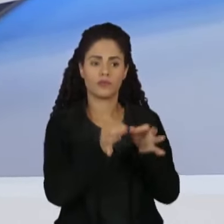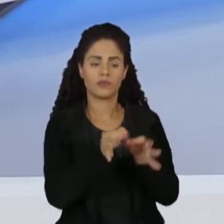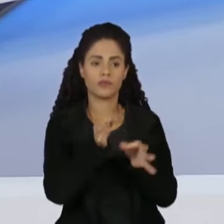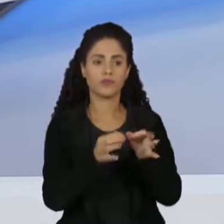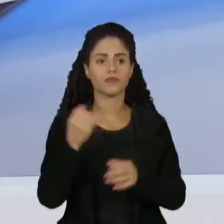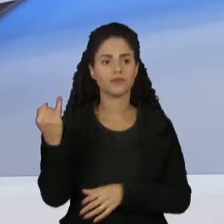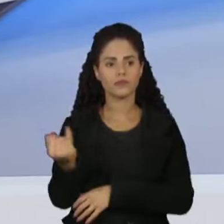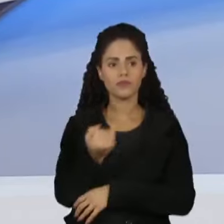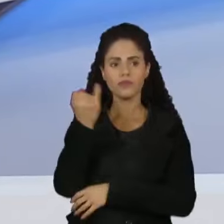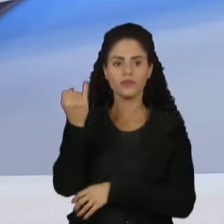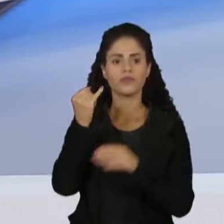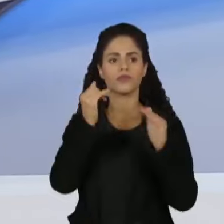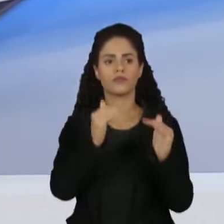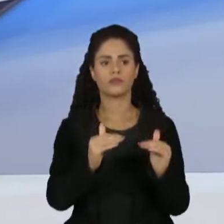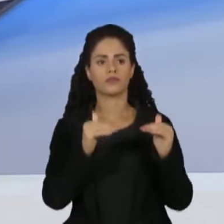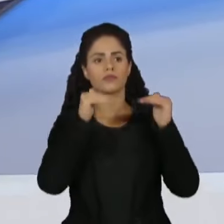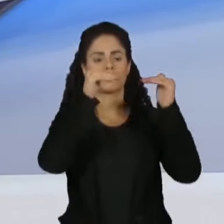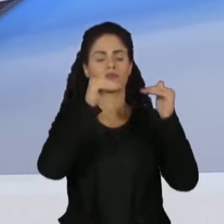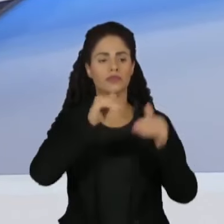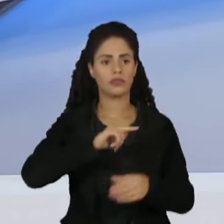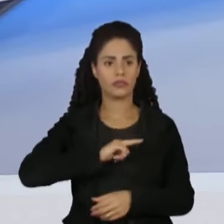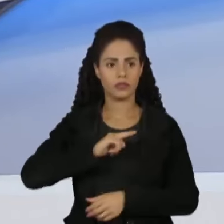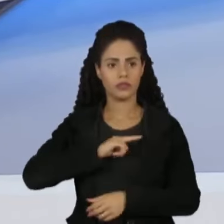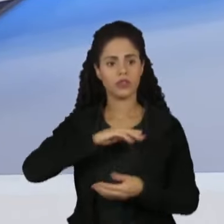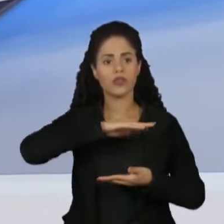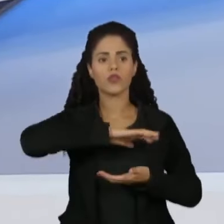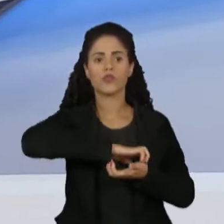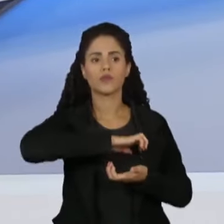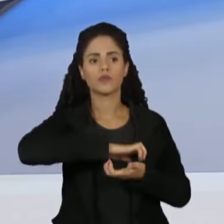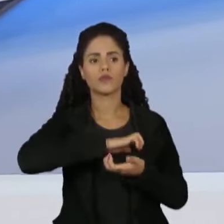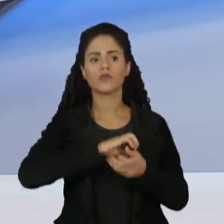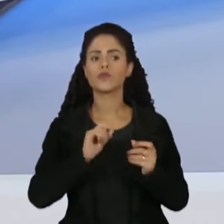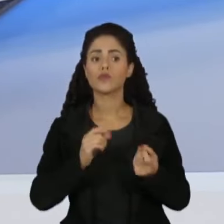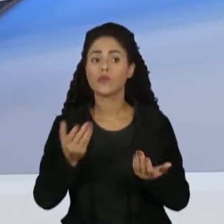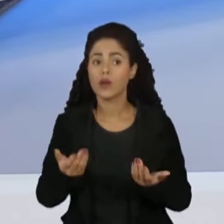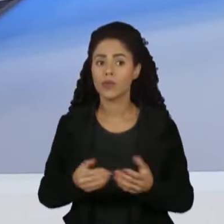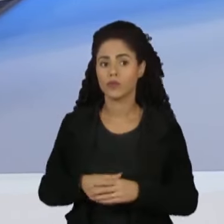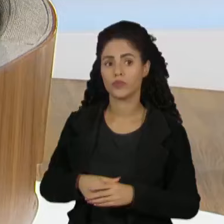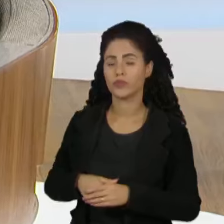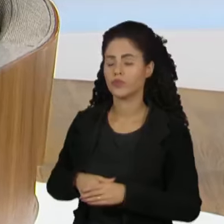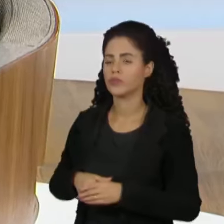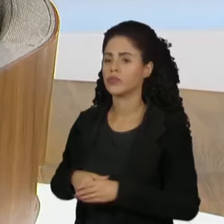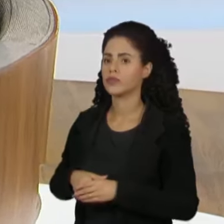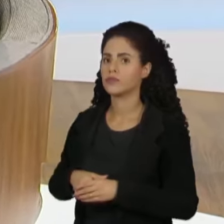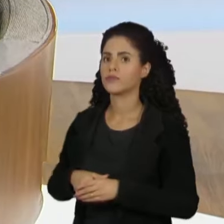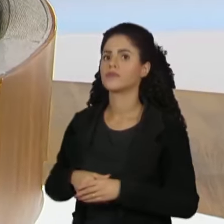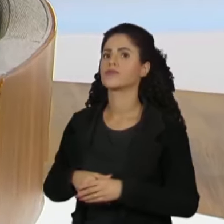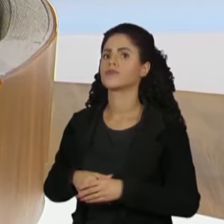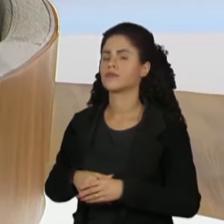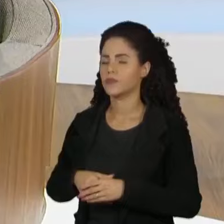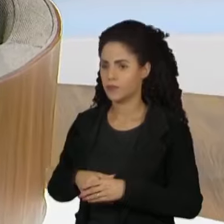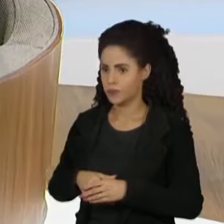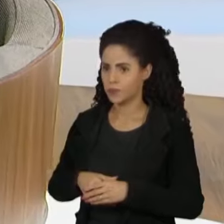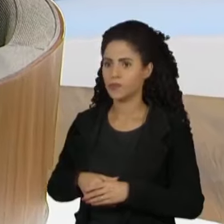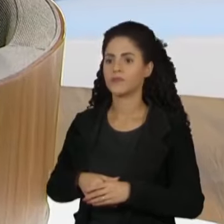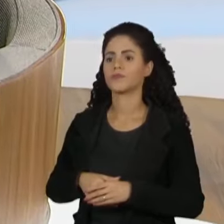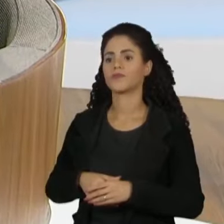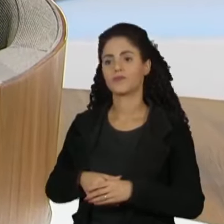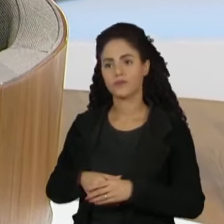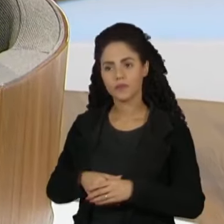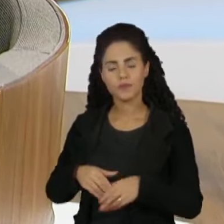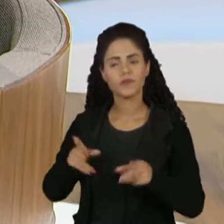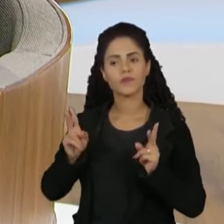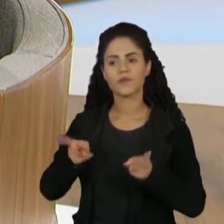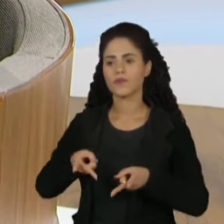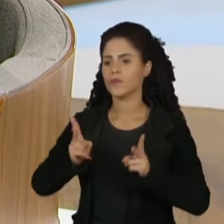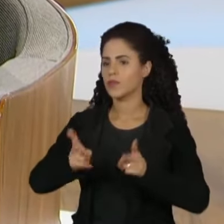importante, o mais importante de hoje, de todos, Supremo Tribunal Federal. Olha, Basília, e continua a